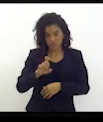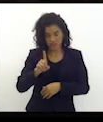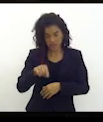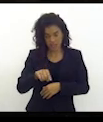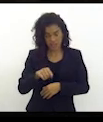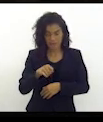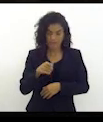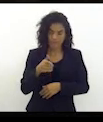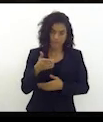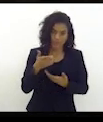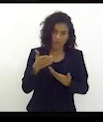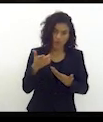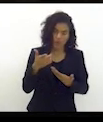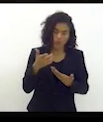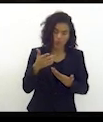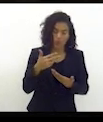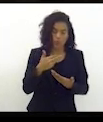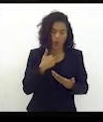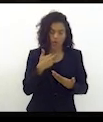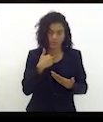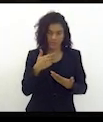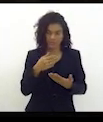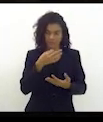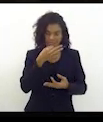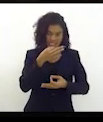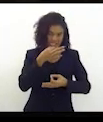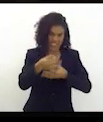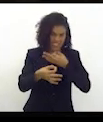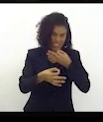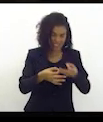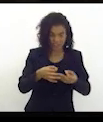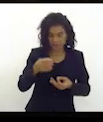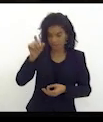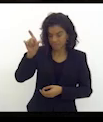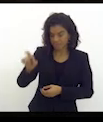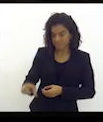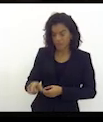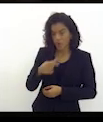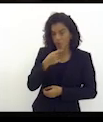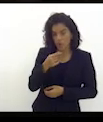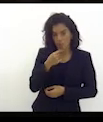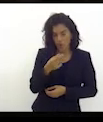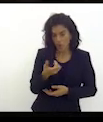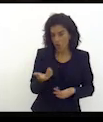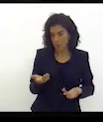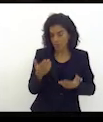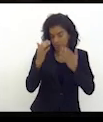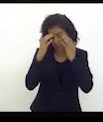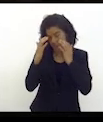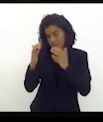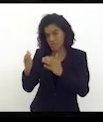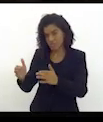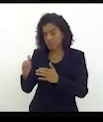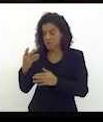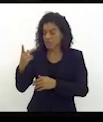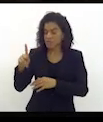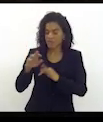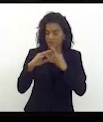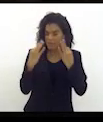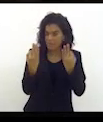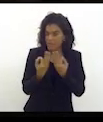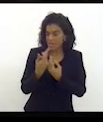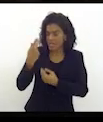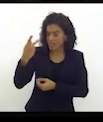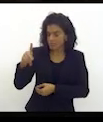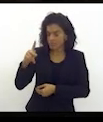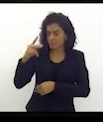tecer uma crítica sequer à pessoa daquele homem público, em respeito à sua família, à